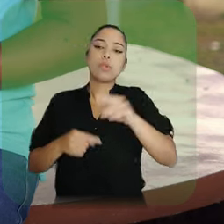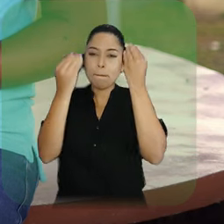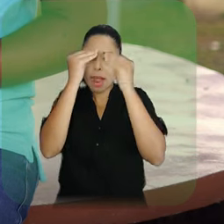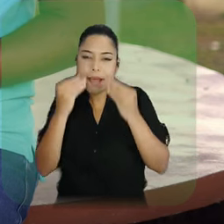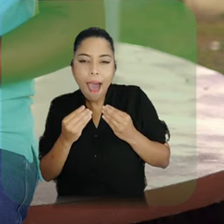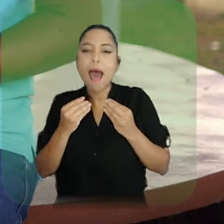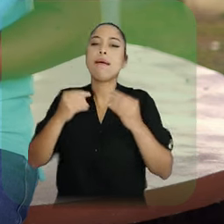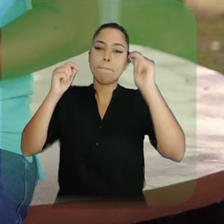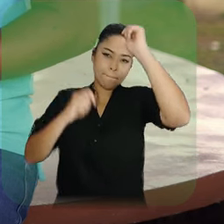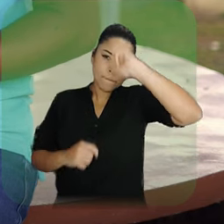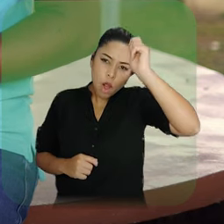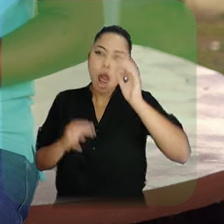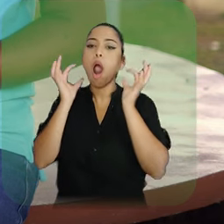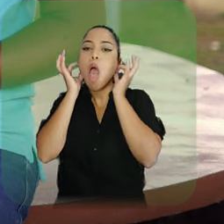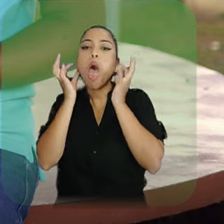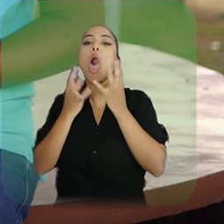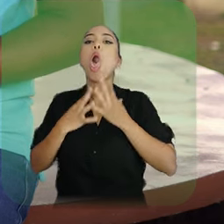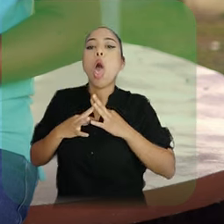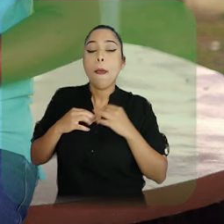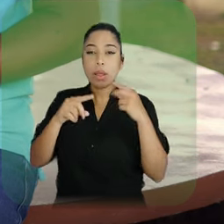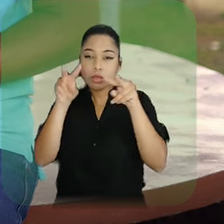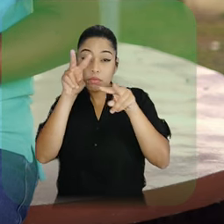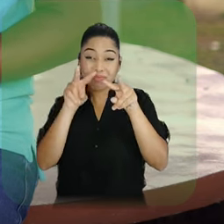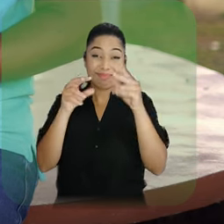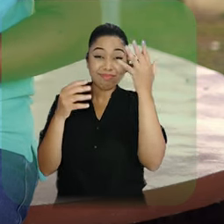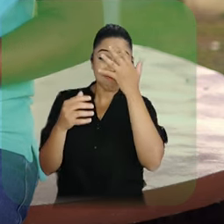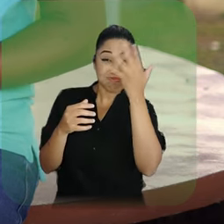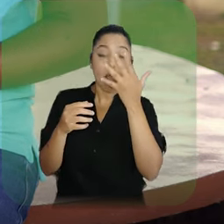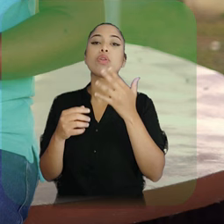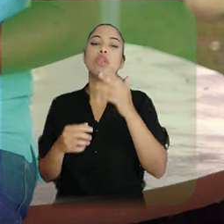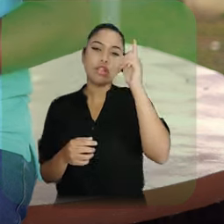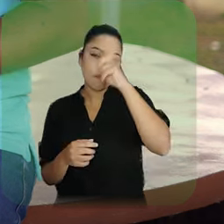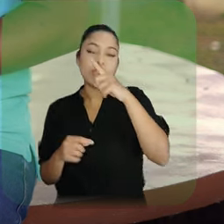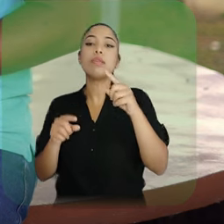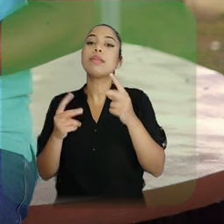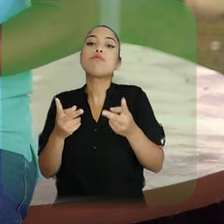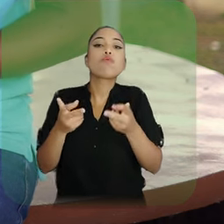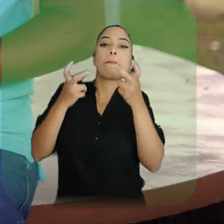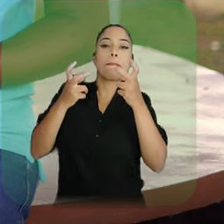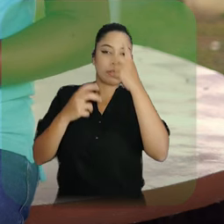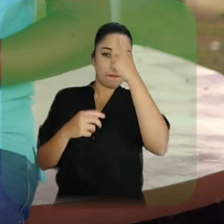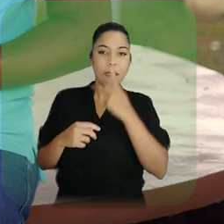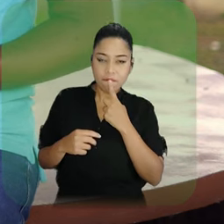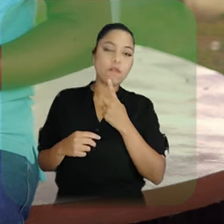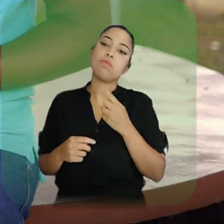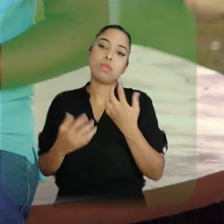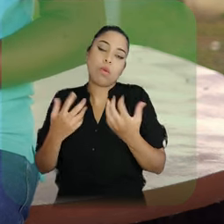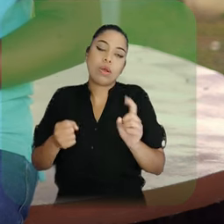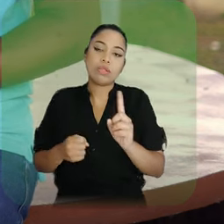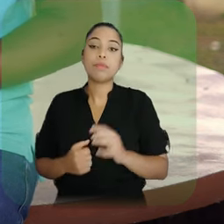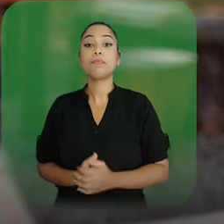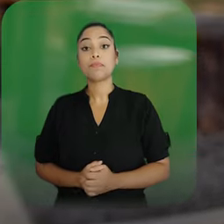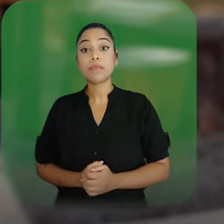acessórios, como boné, chapéu e óculos de sol, que dificultem a observação e o registro das características